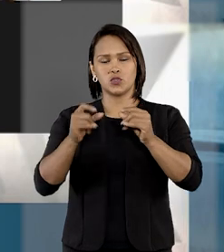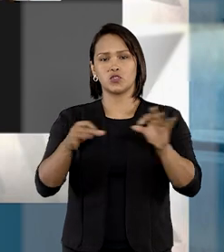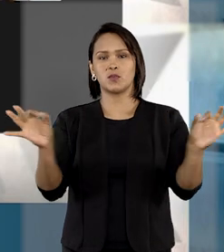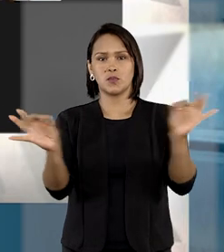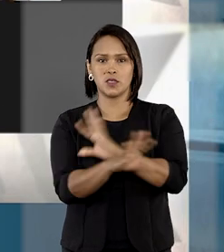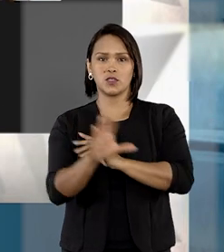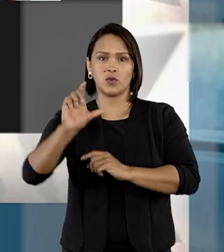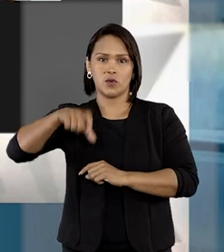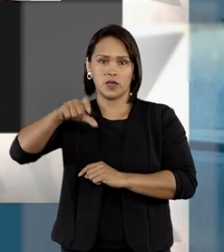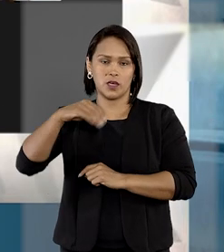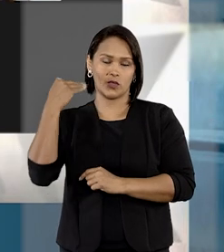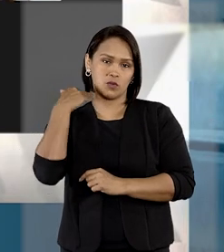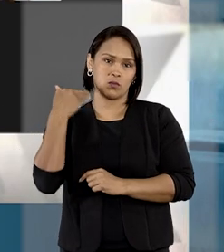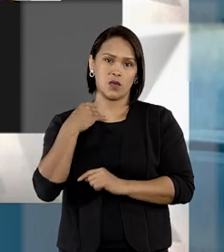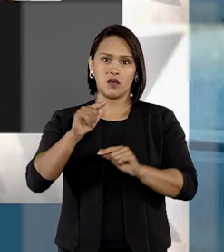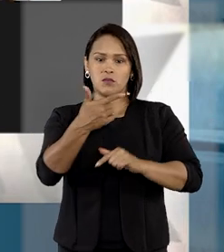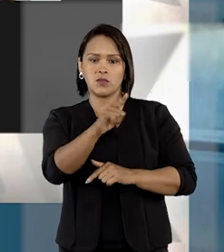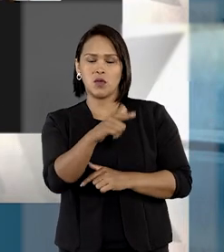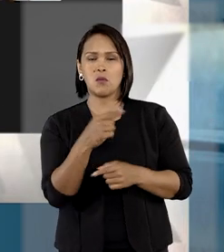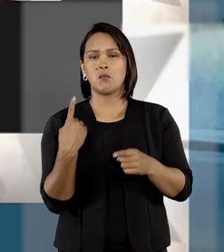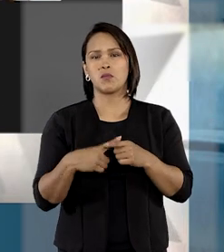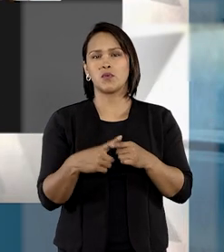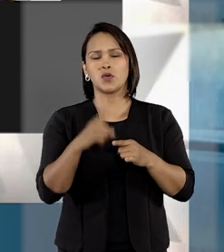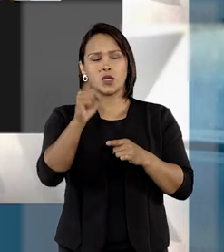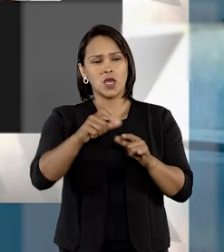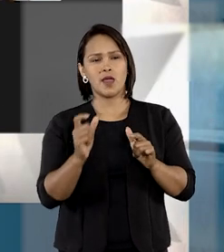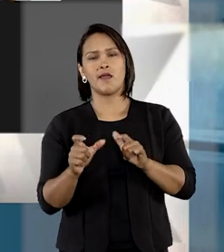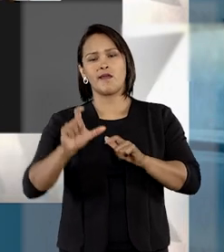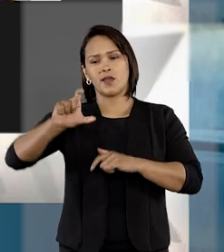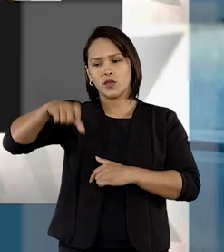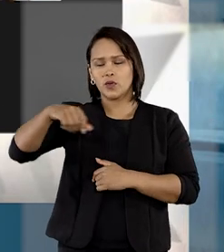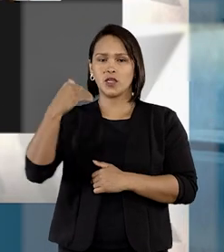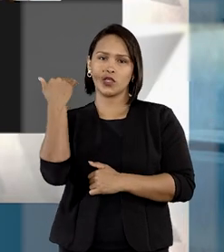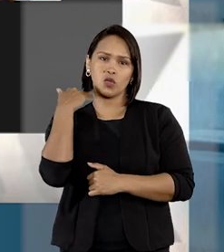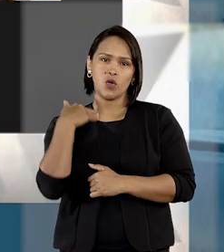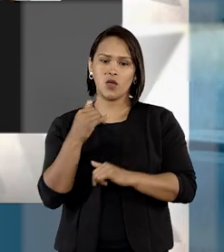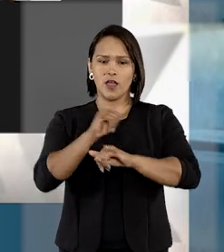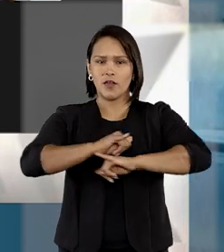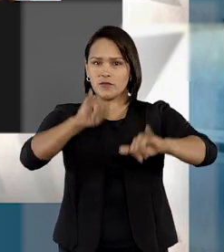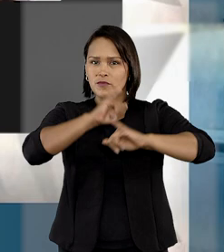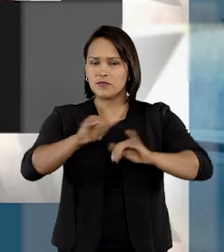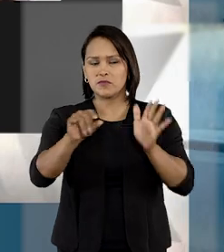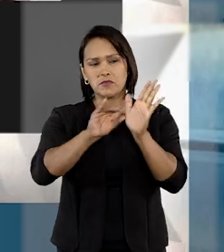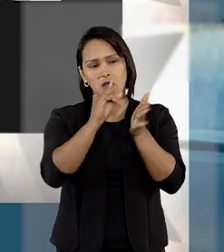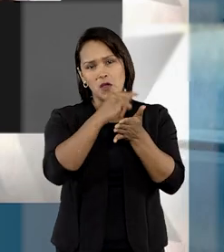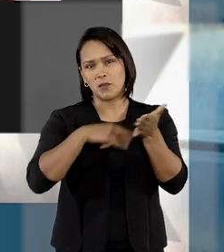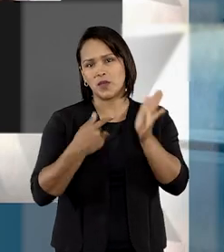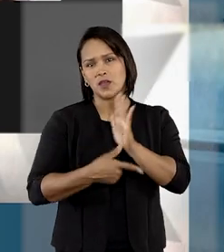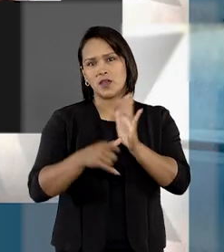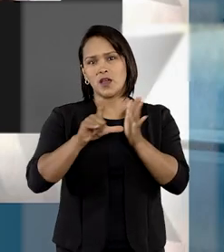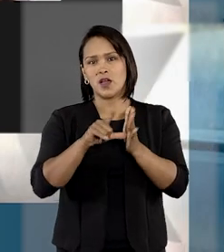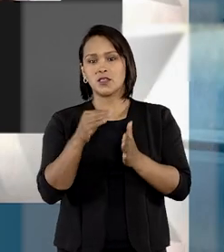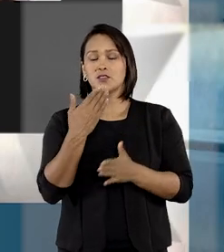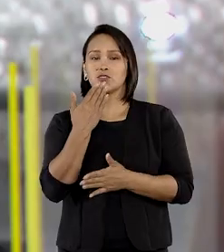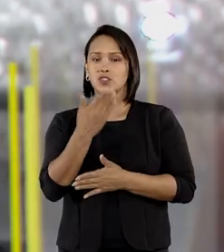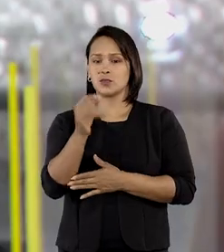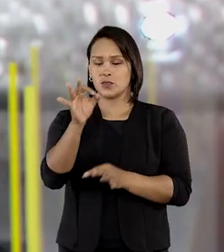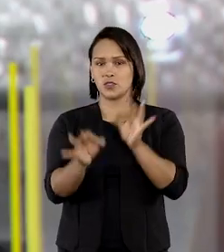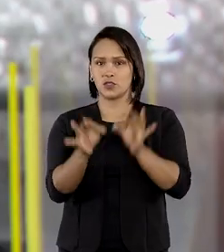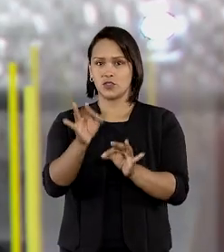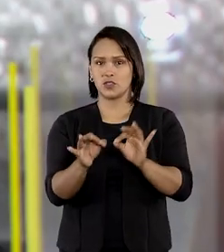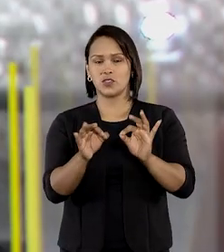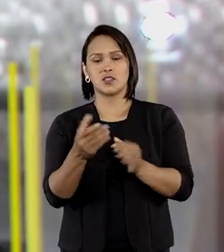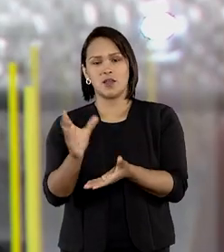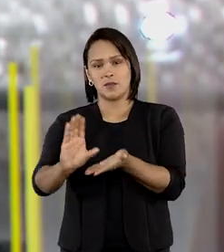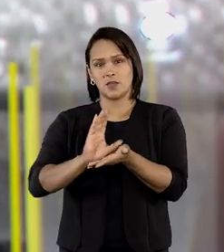havendo necessidade de que o credor seccionário o notifique formalmente antes de acionar o judiciário para receber a dívida. No